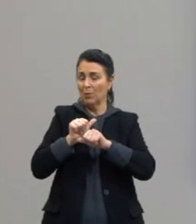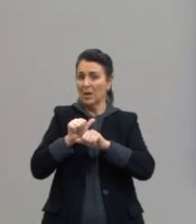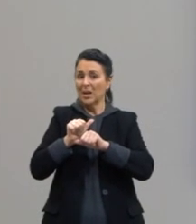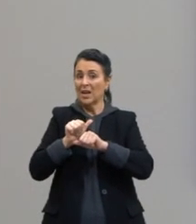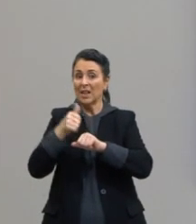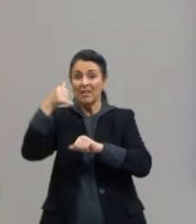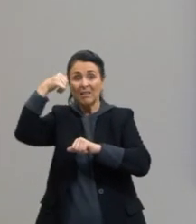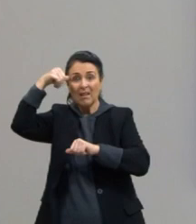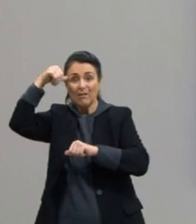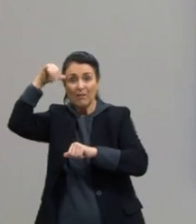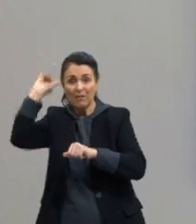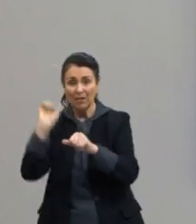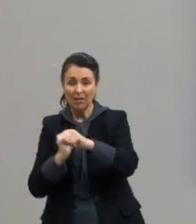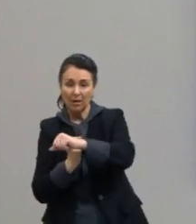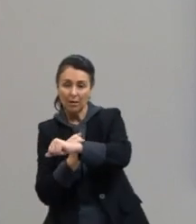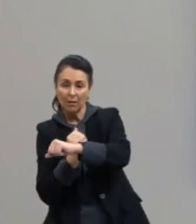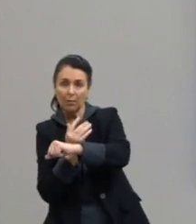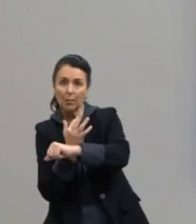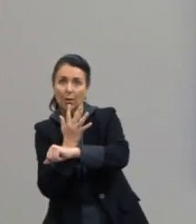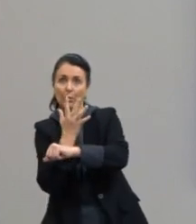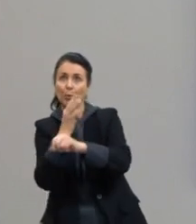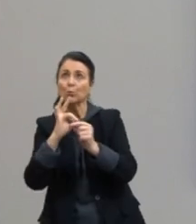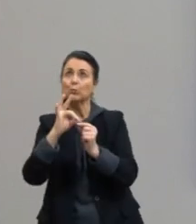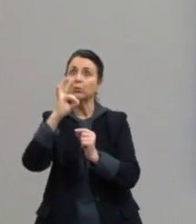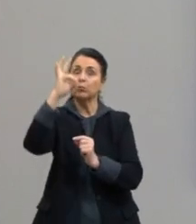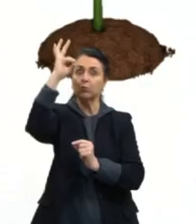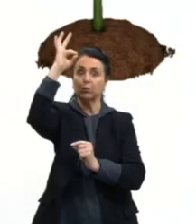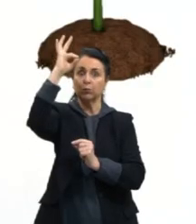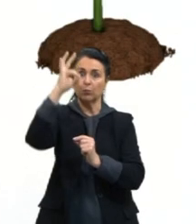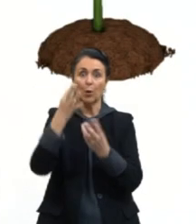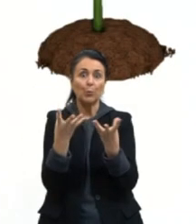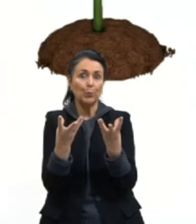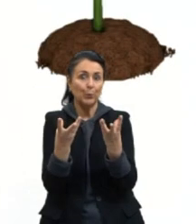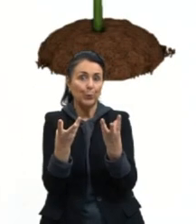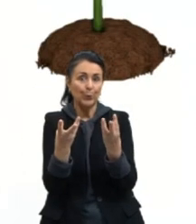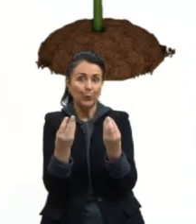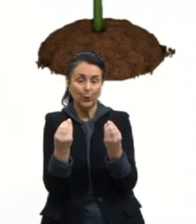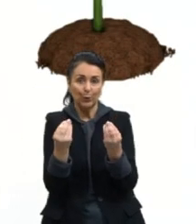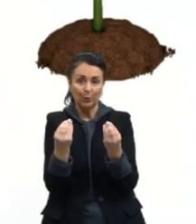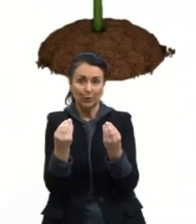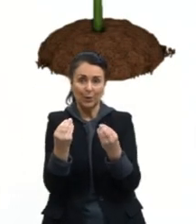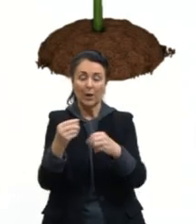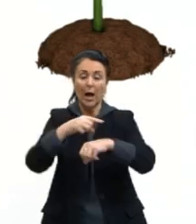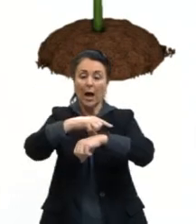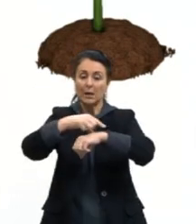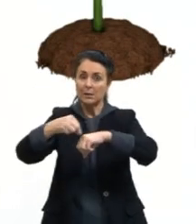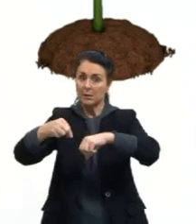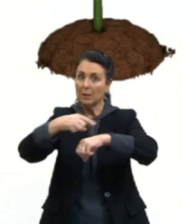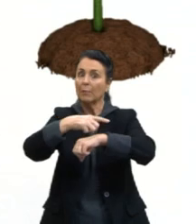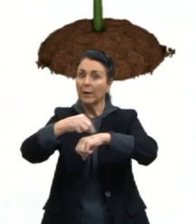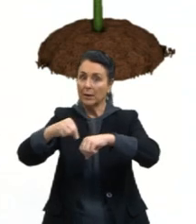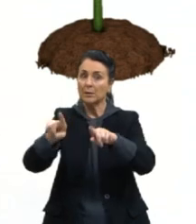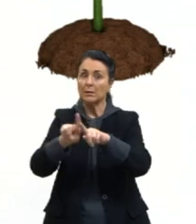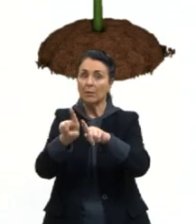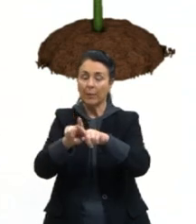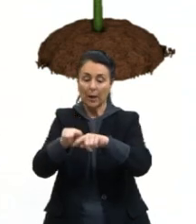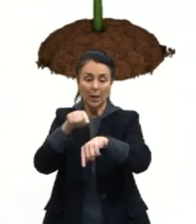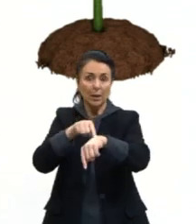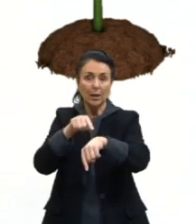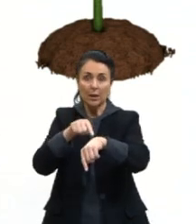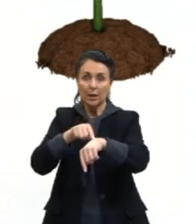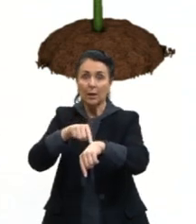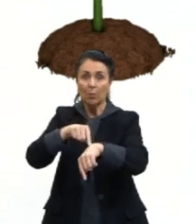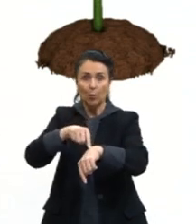plantas e também vai atuar na dormência de sementes. E pedindo que germine antes do tempo,